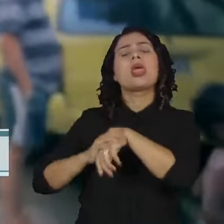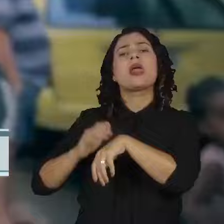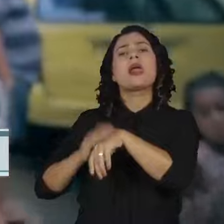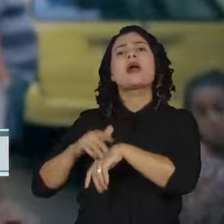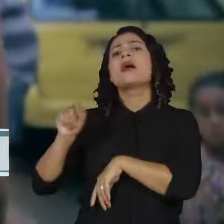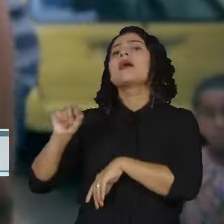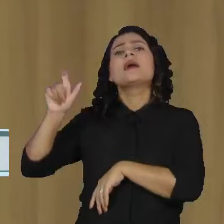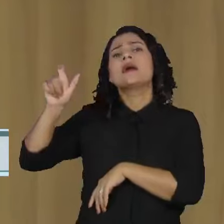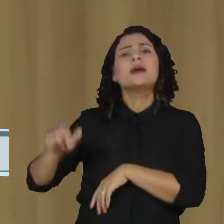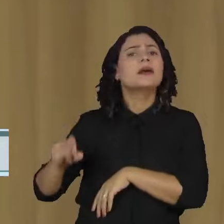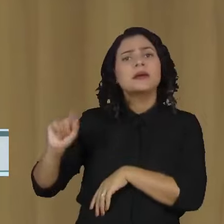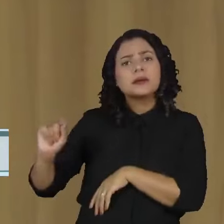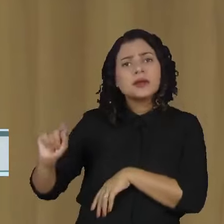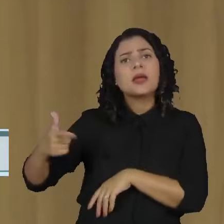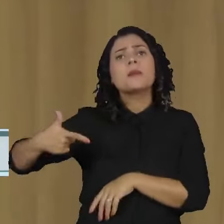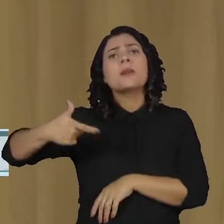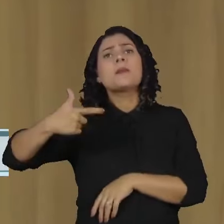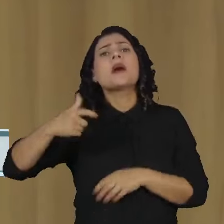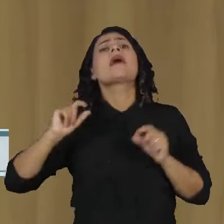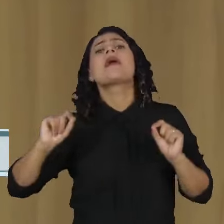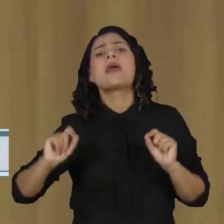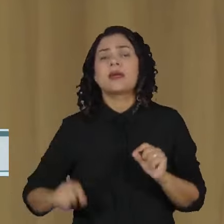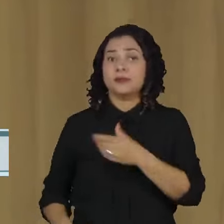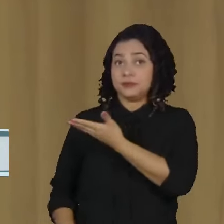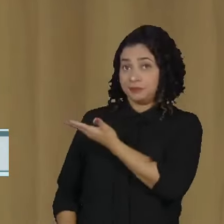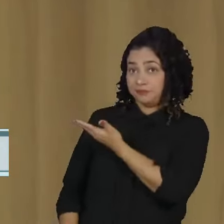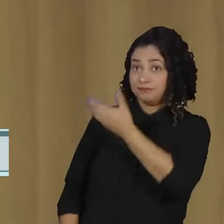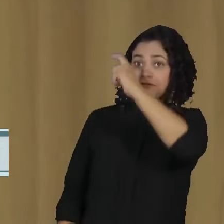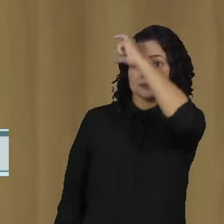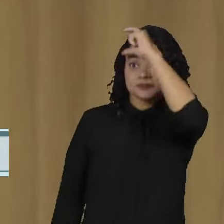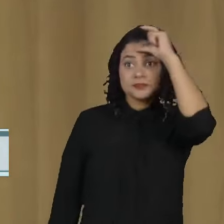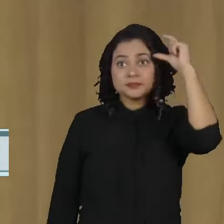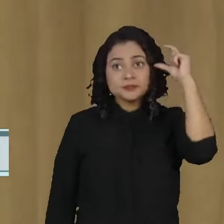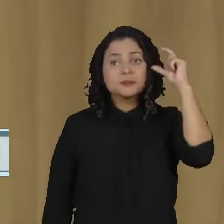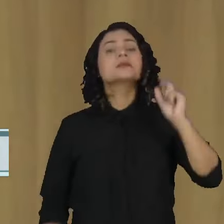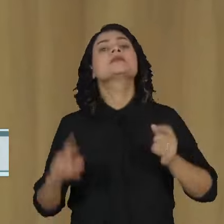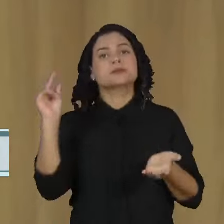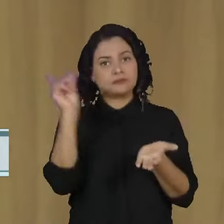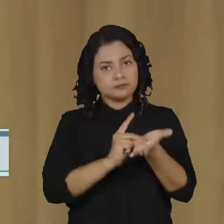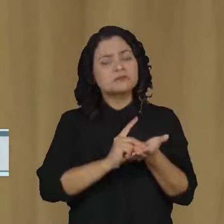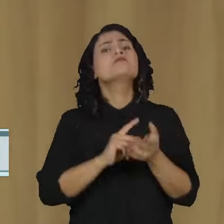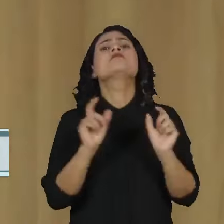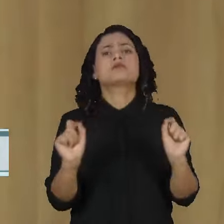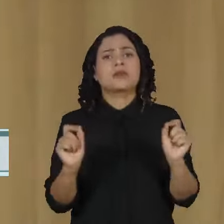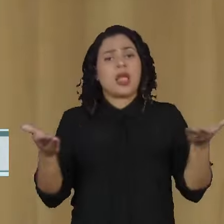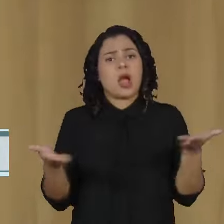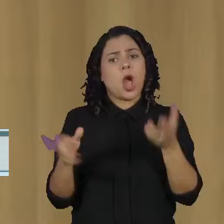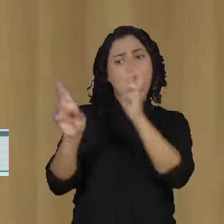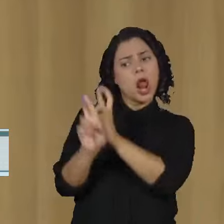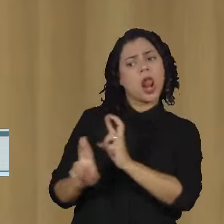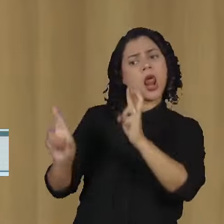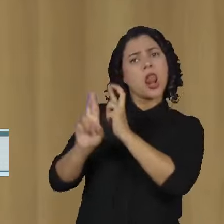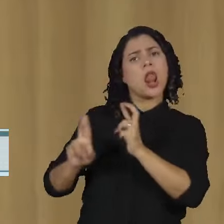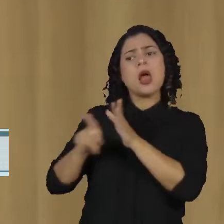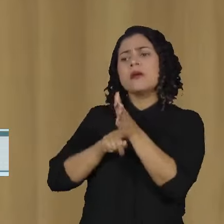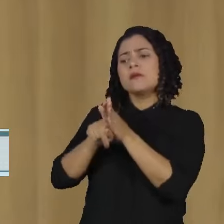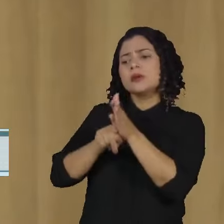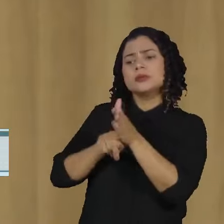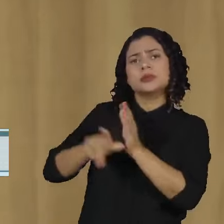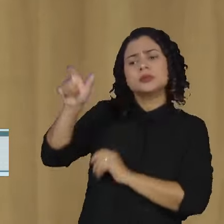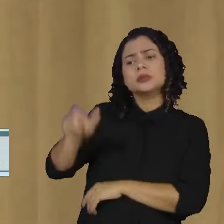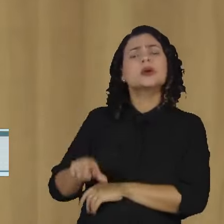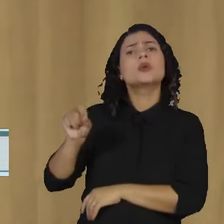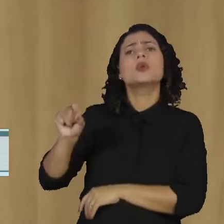a motivação do crime. Esta colaboração premiada, que é um meio de obtenção de provas,